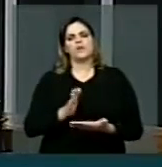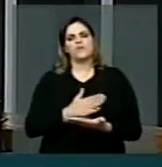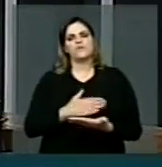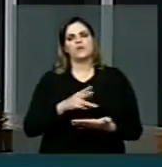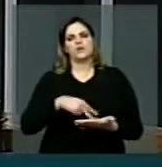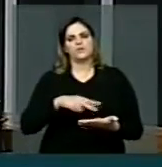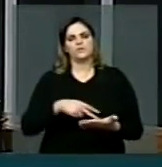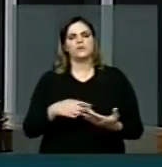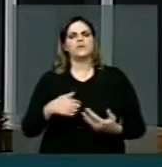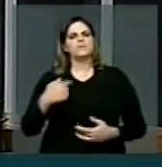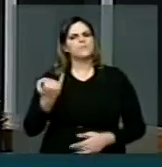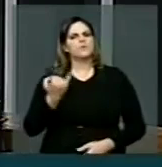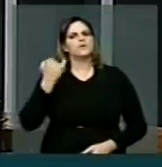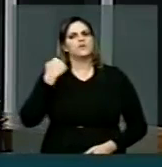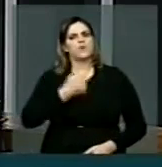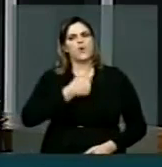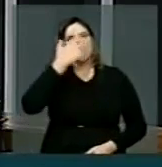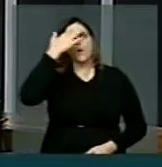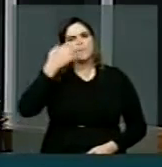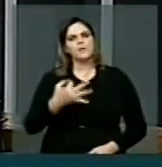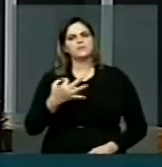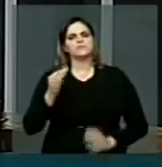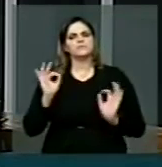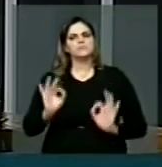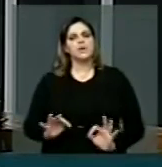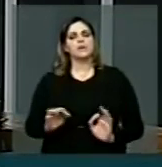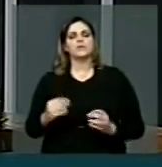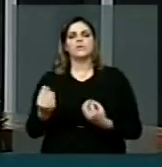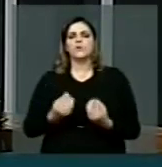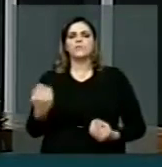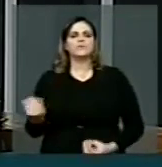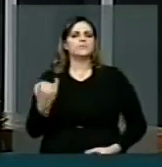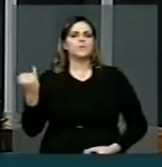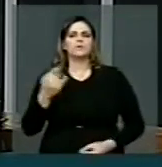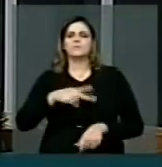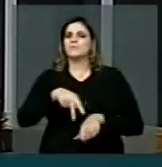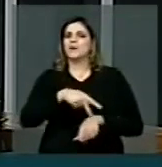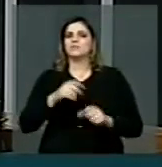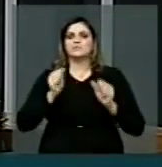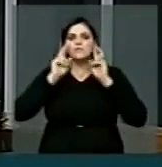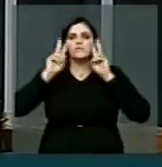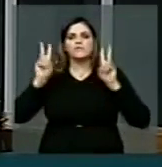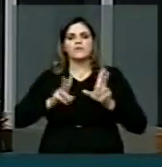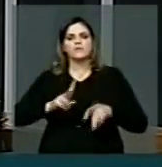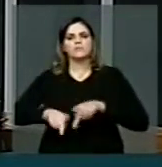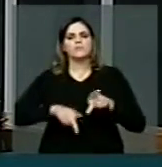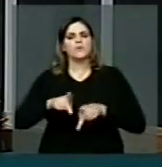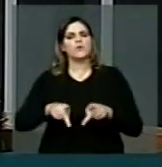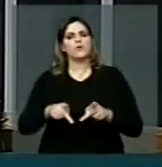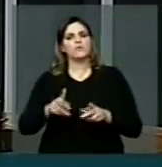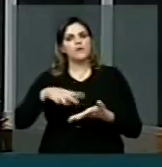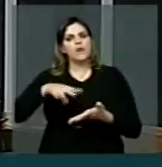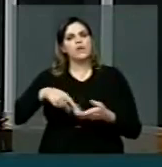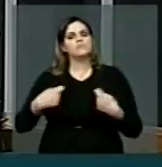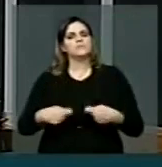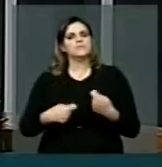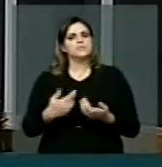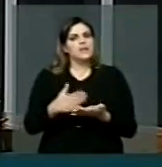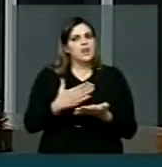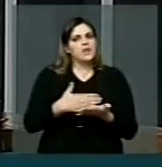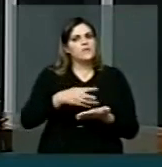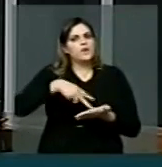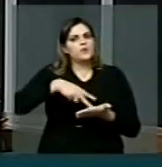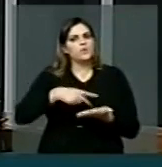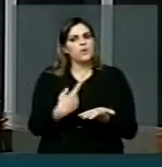importante a gente compreender o quanto é fundamental o país olhar para essa agenda do livro e da leitura, uma